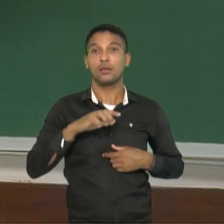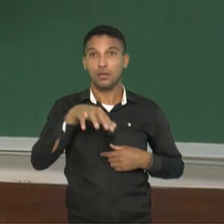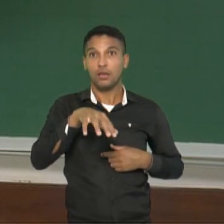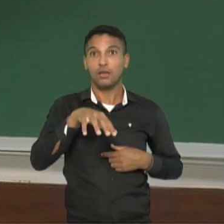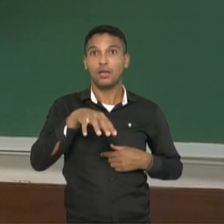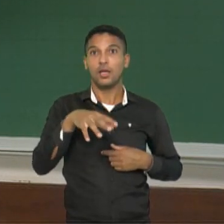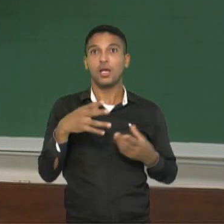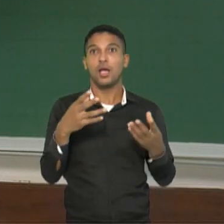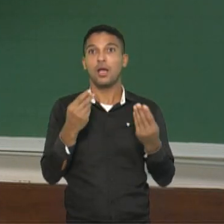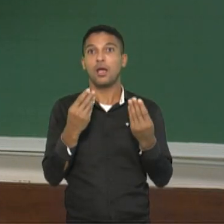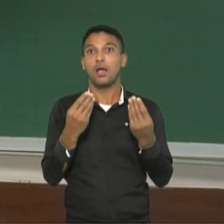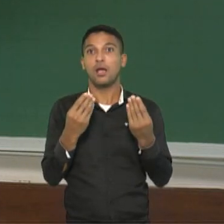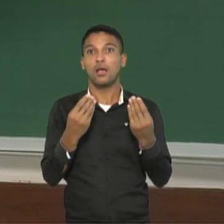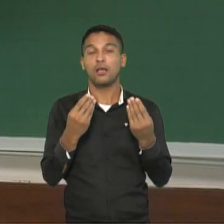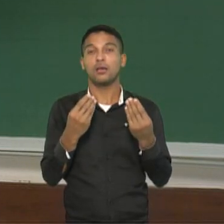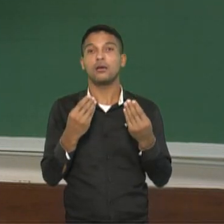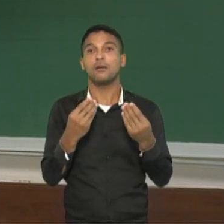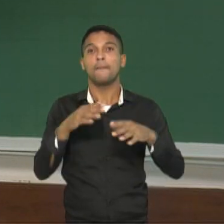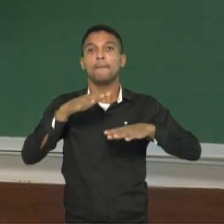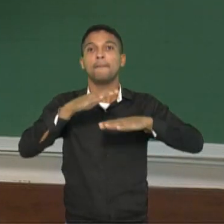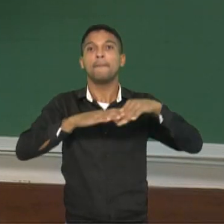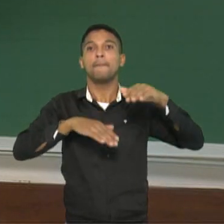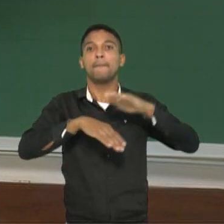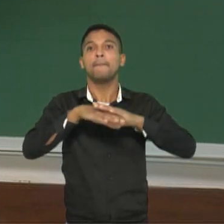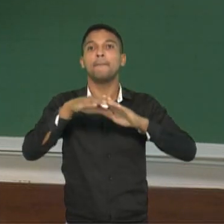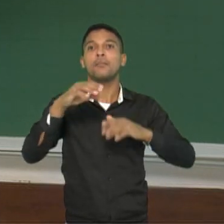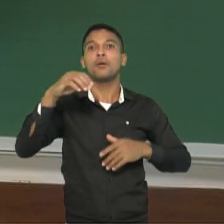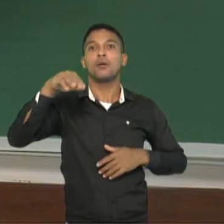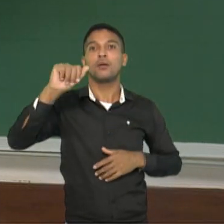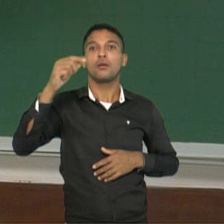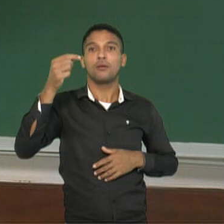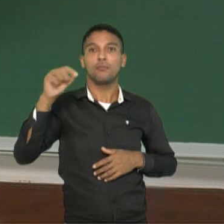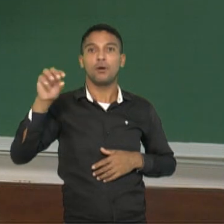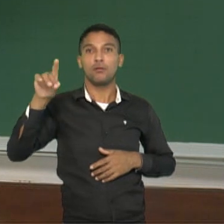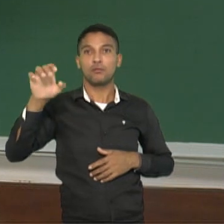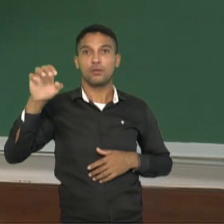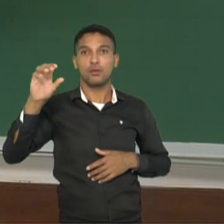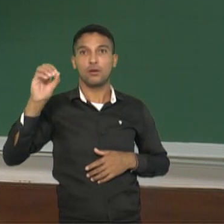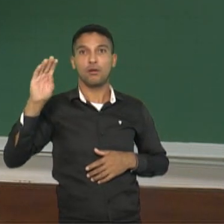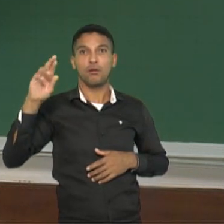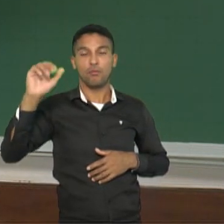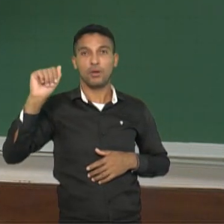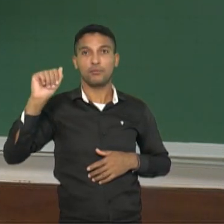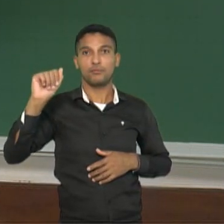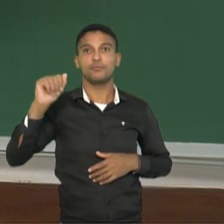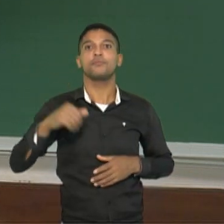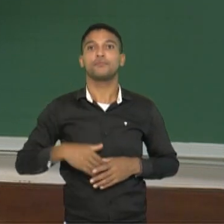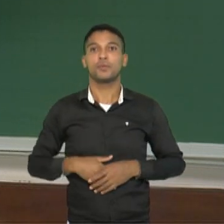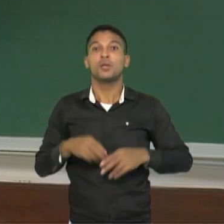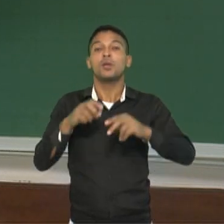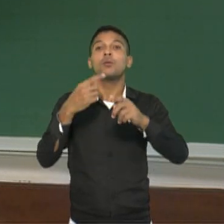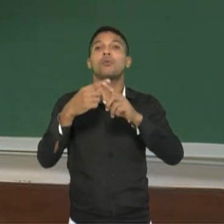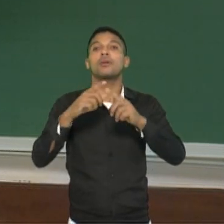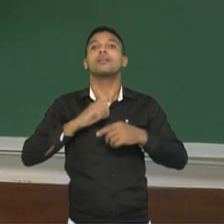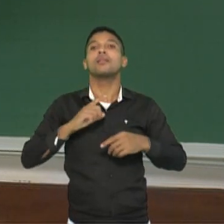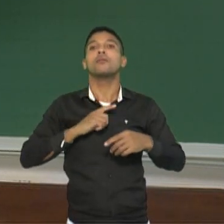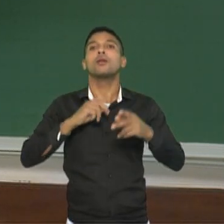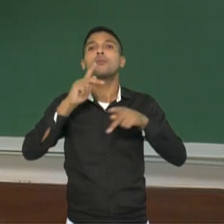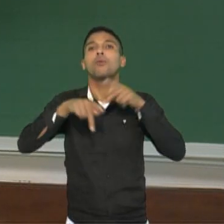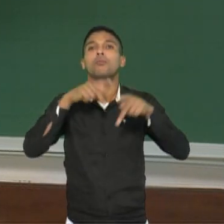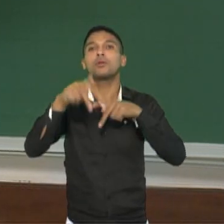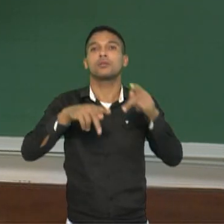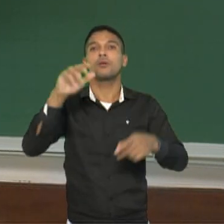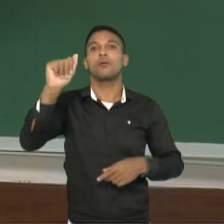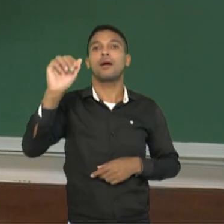durante as nossas aulas. E esses se enquadram, então, na população economicamente ativa. São pessoas que